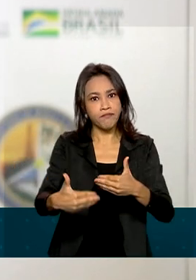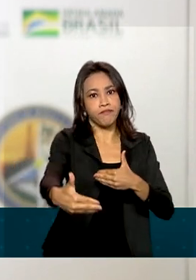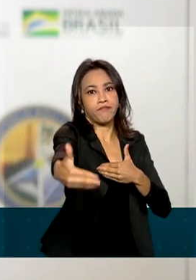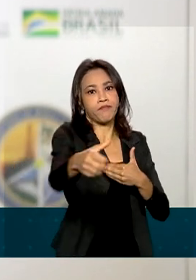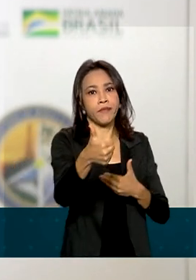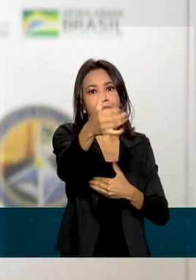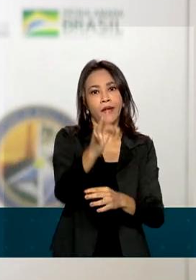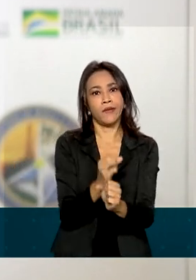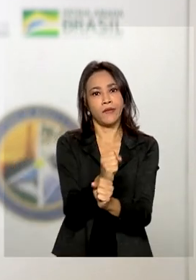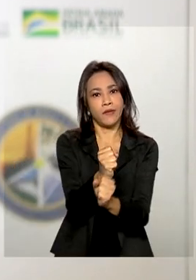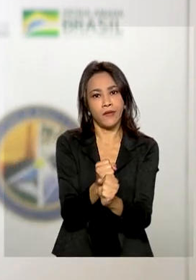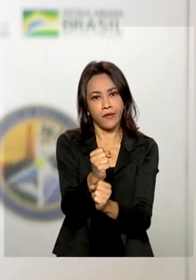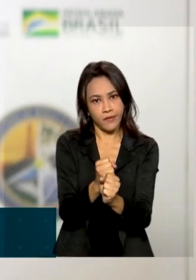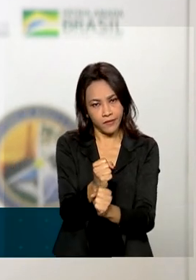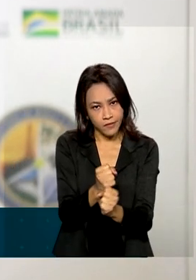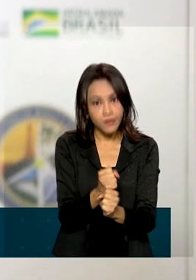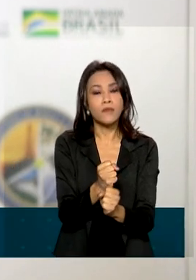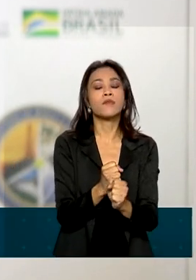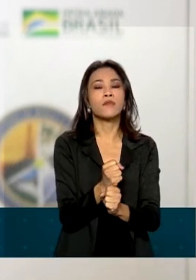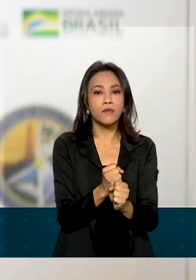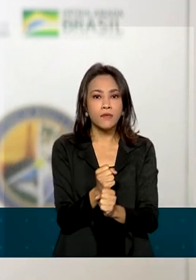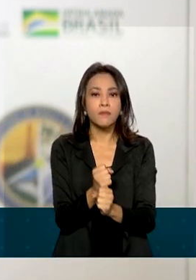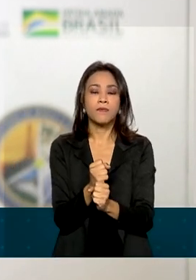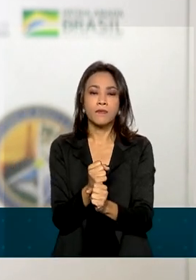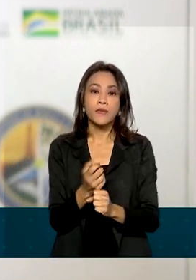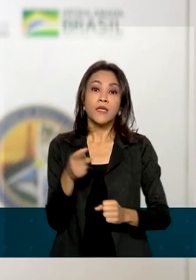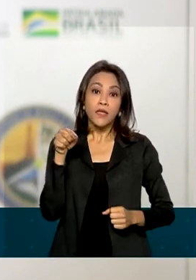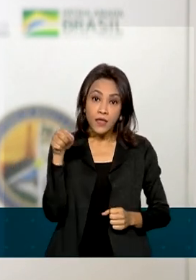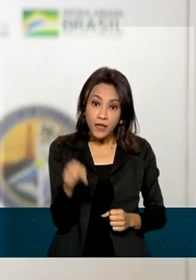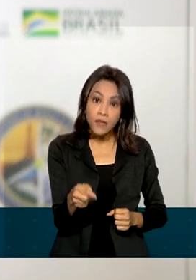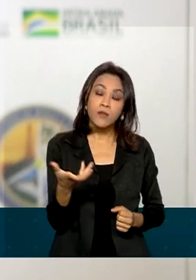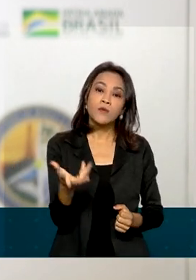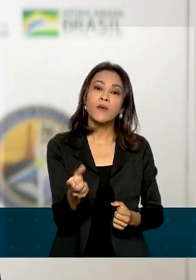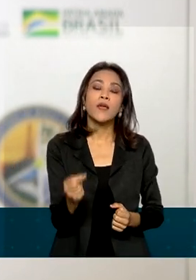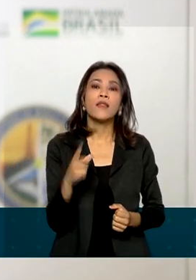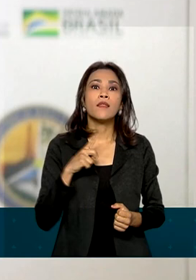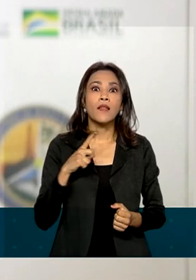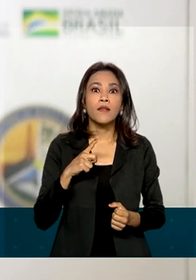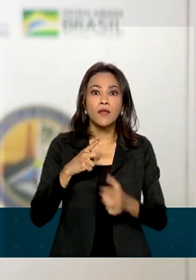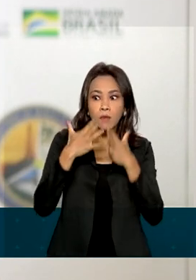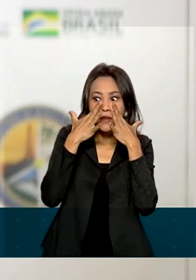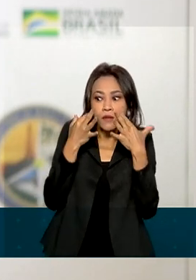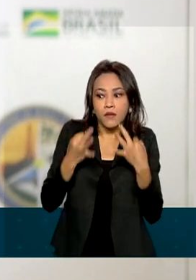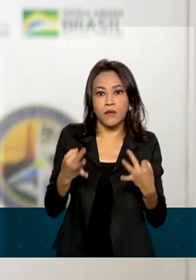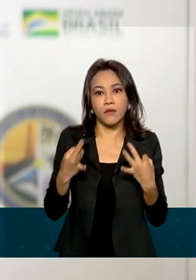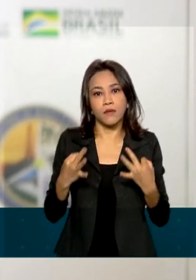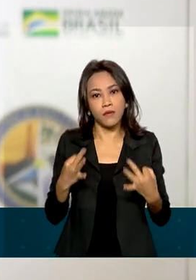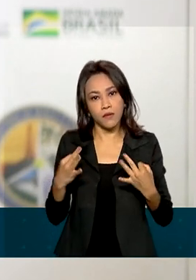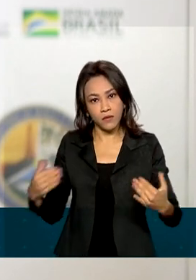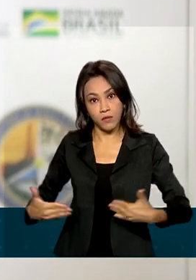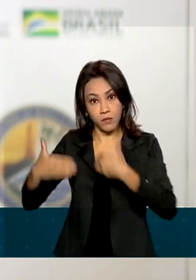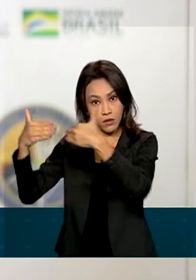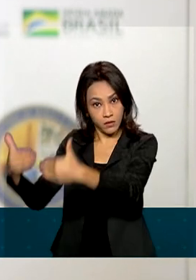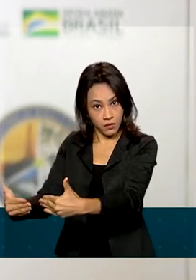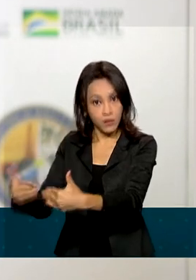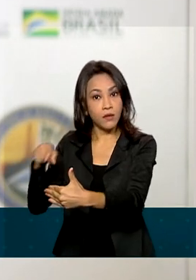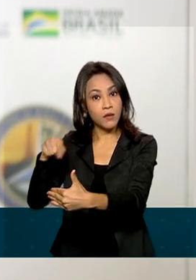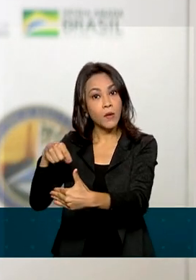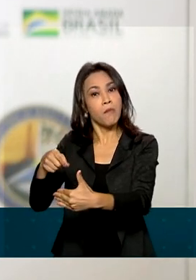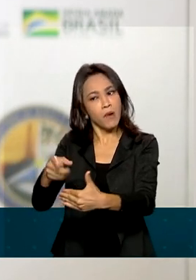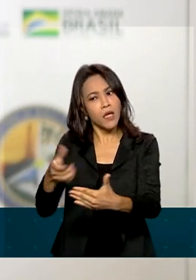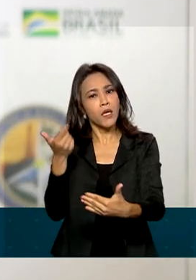ainda há fontes limpas e menos tradicionais que estão recebendo grande atenção do Ministério para a sua